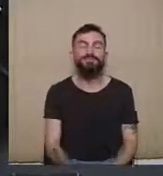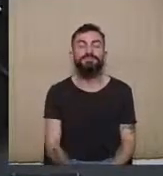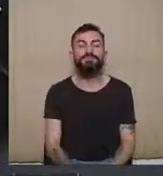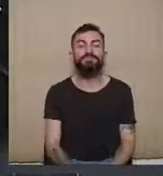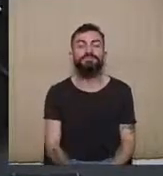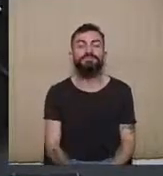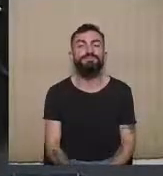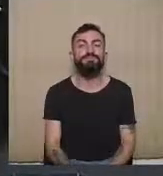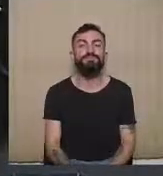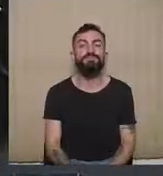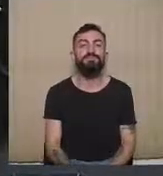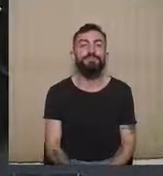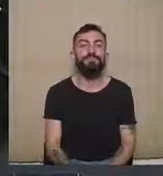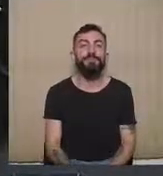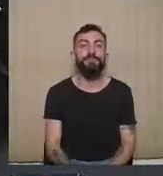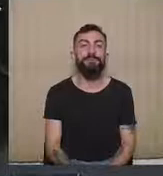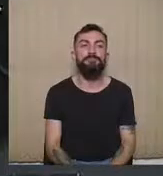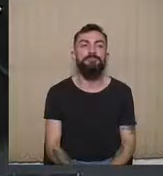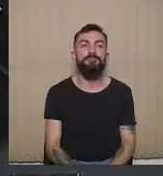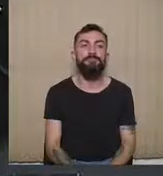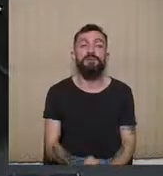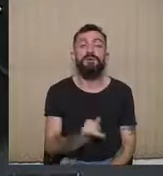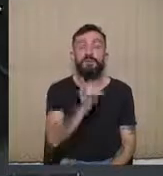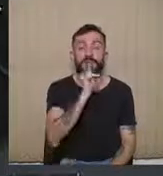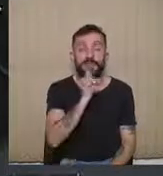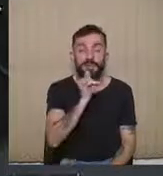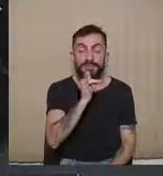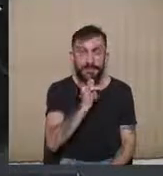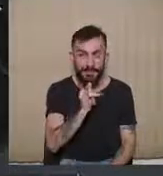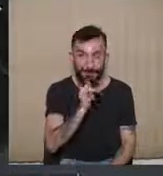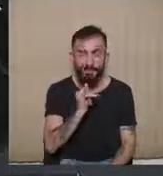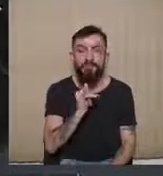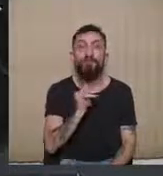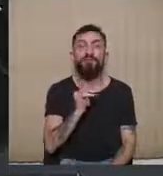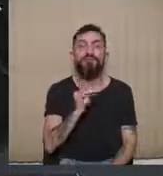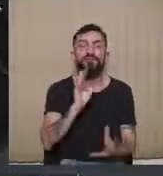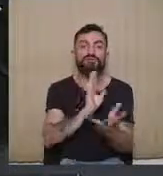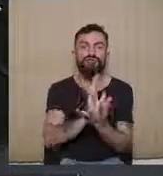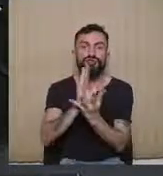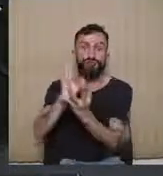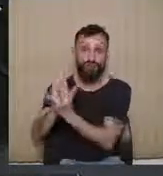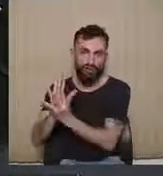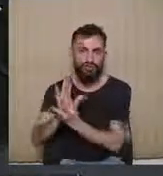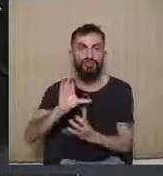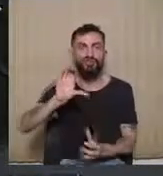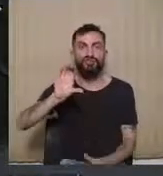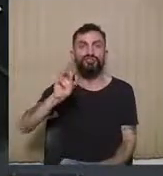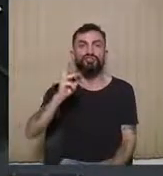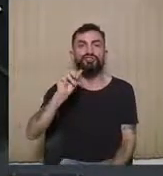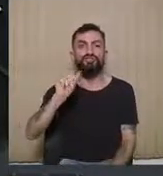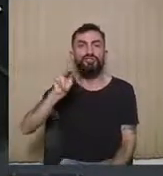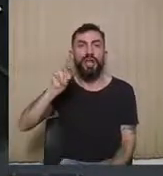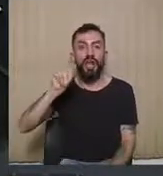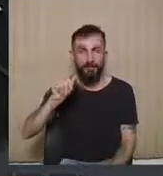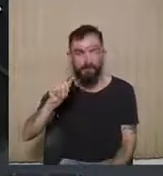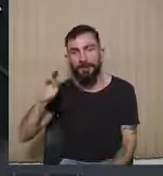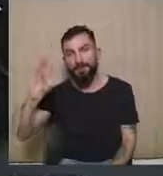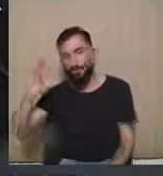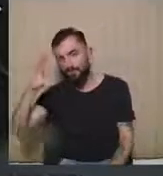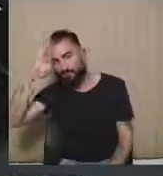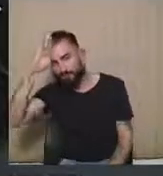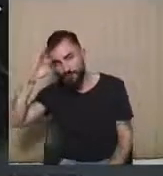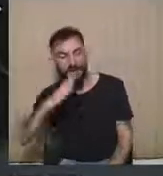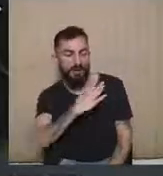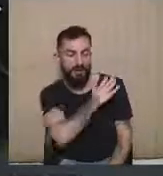de que, no episódio da chapa Bolsonaro-Mourão, não houve esse nexo de causalidade,